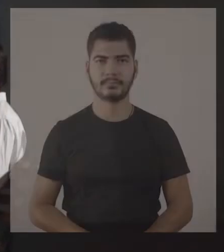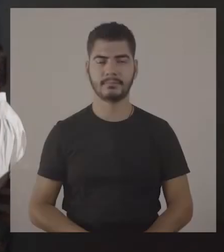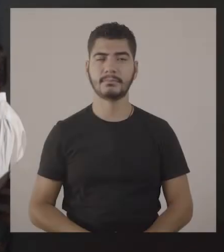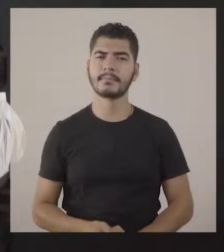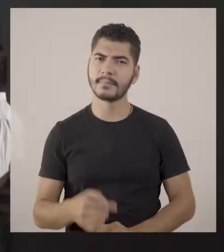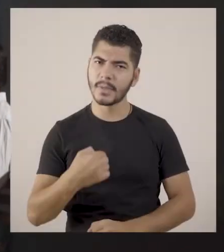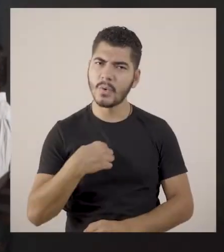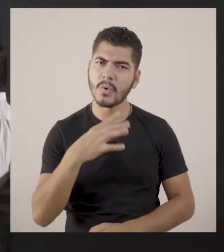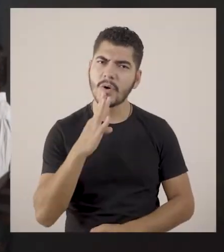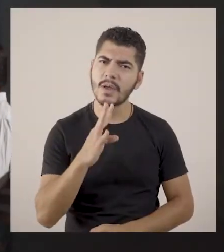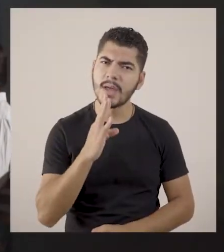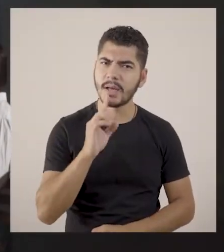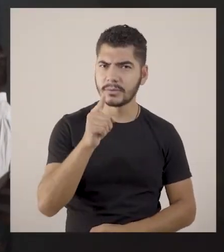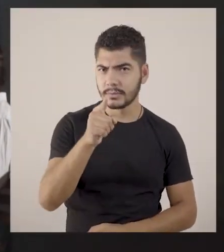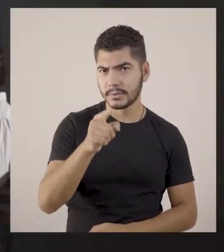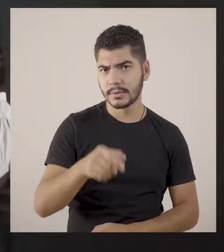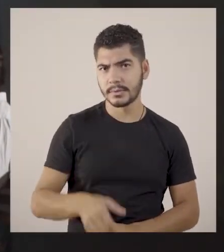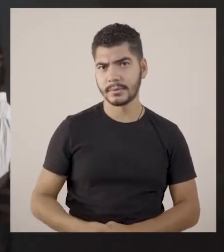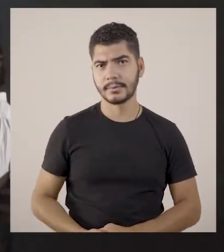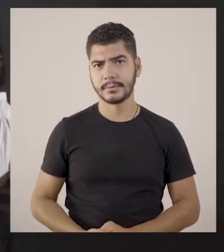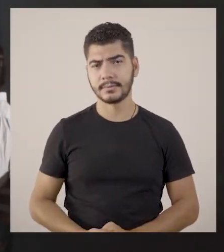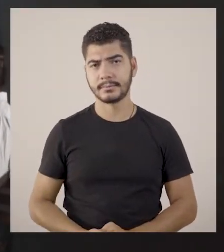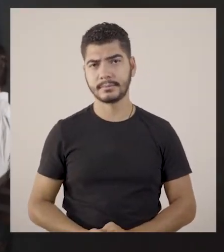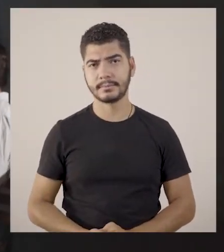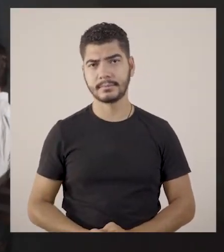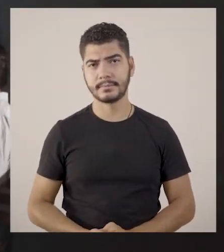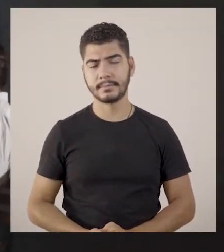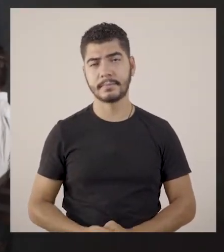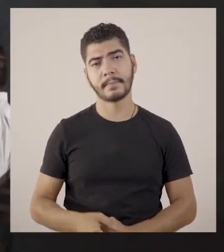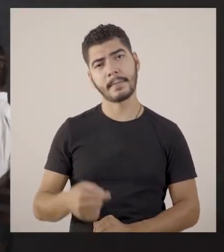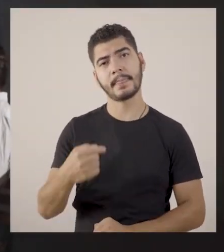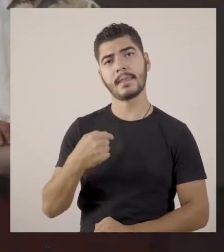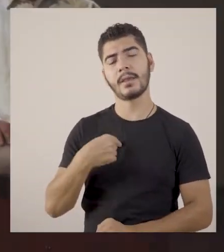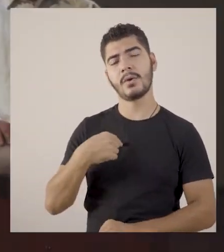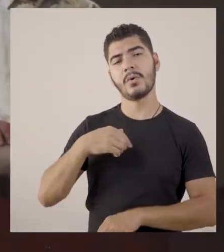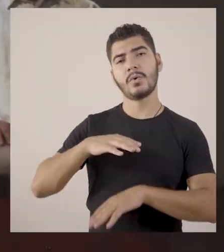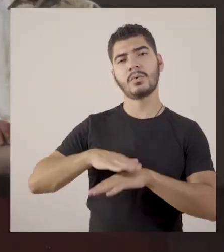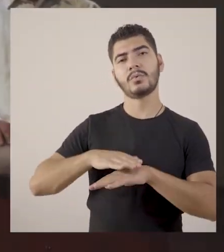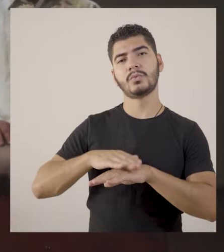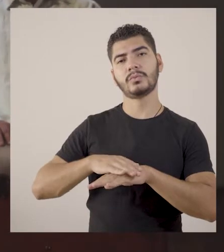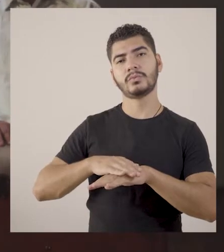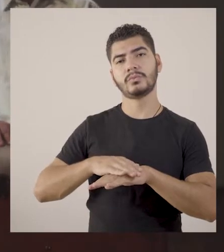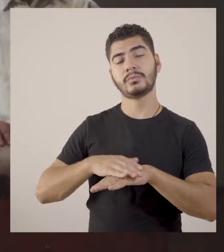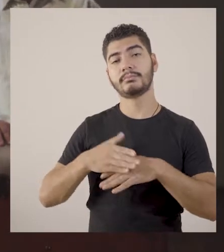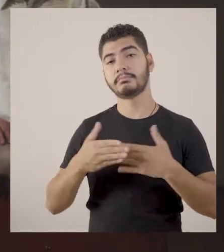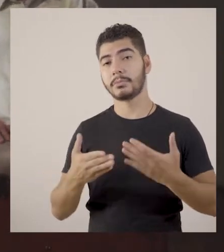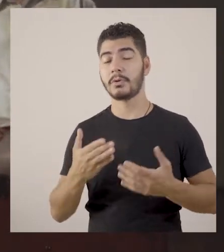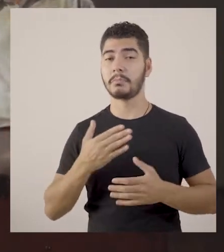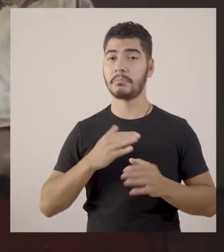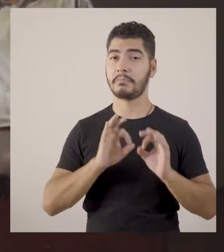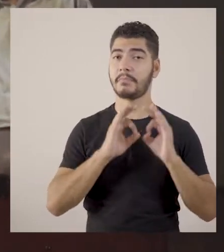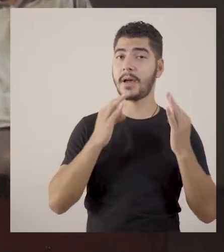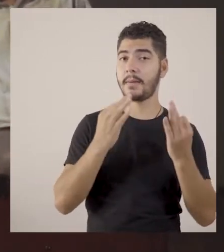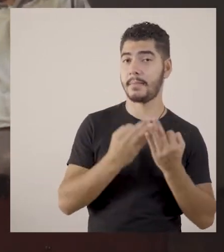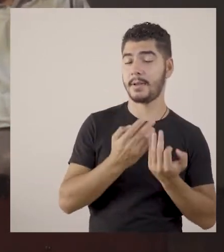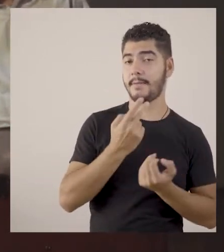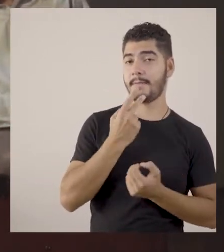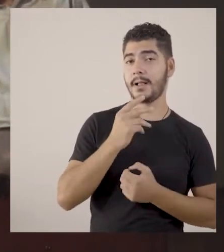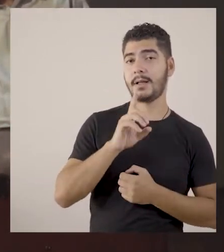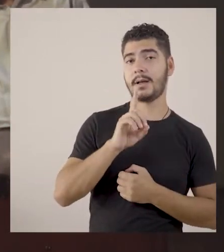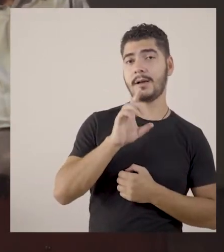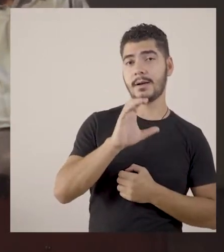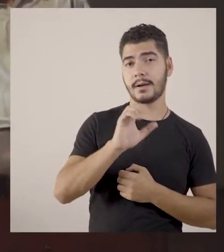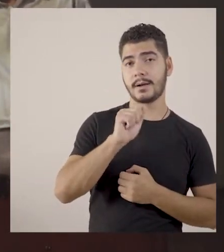Eu conheço você. Eu sou o... Bom, minha família me chama de